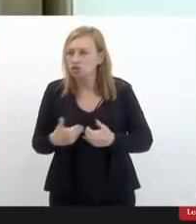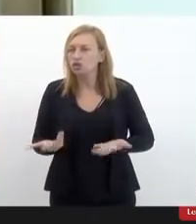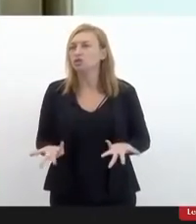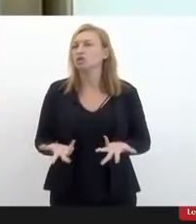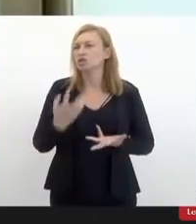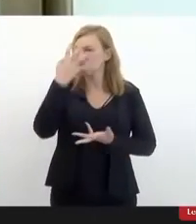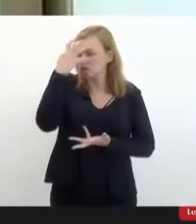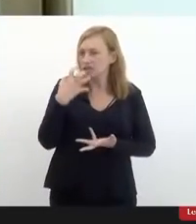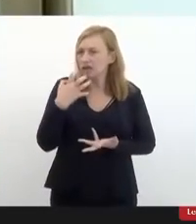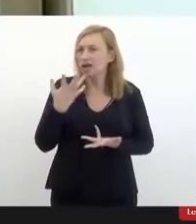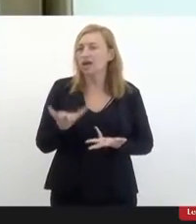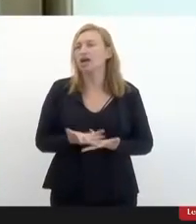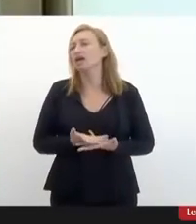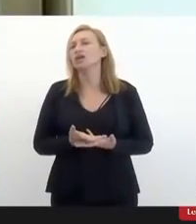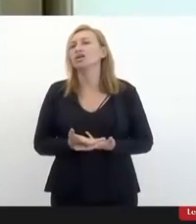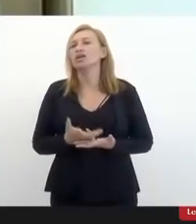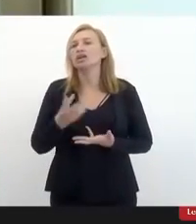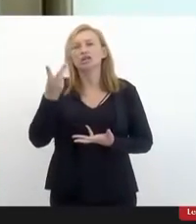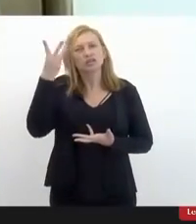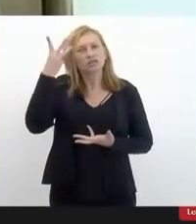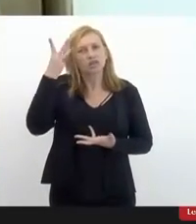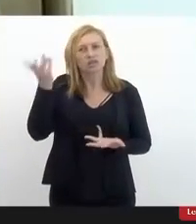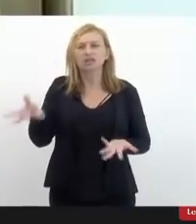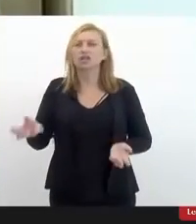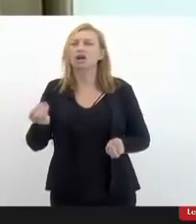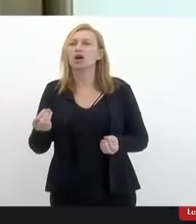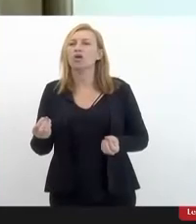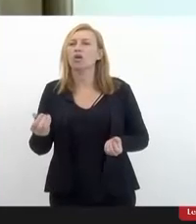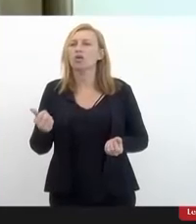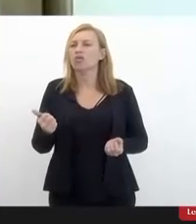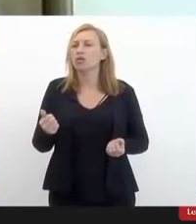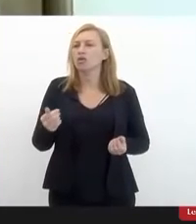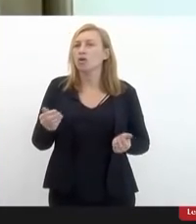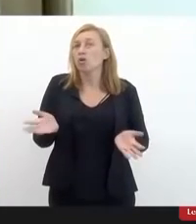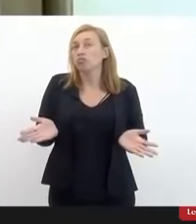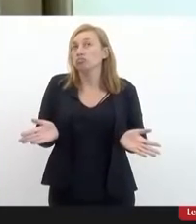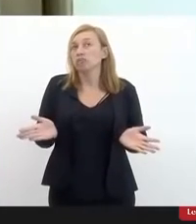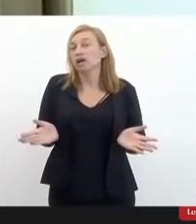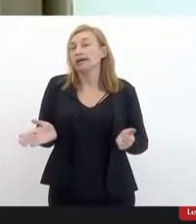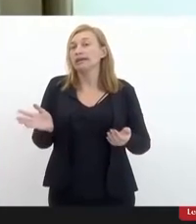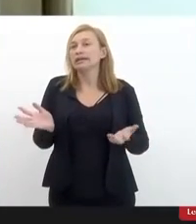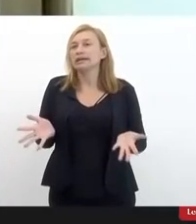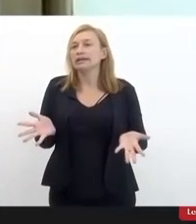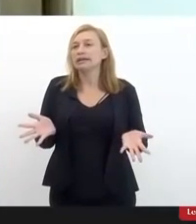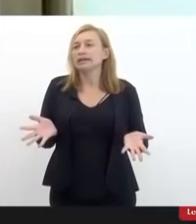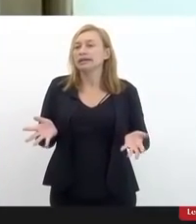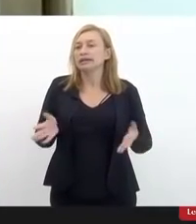grave, a mãe de uma síndrome de Down, a mãe de uma criança com paralisia cerebral,